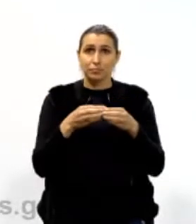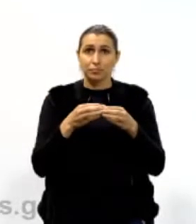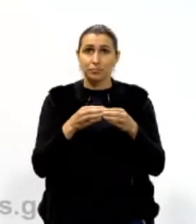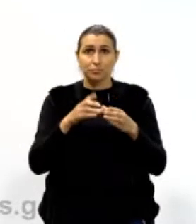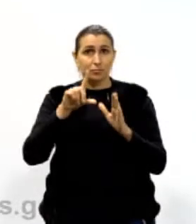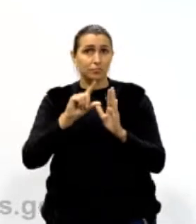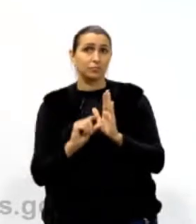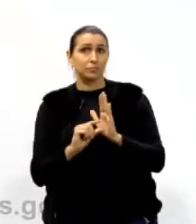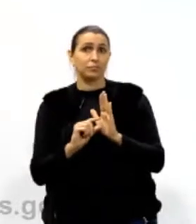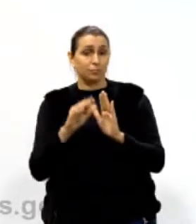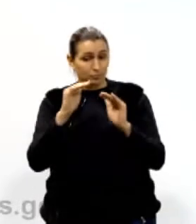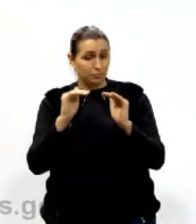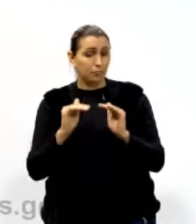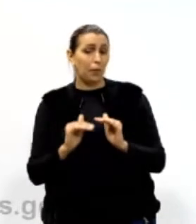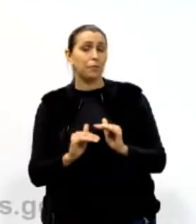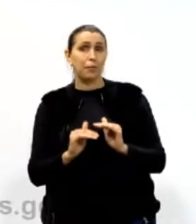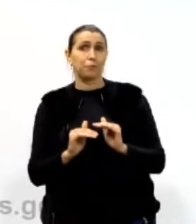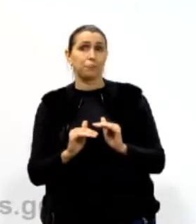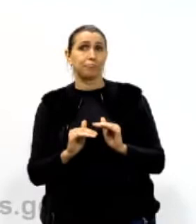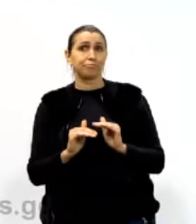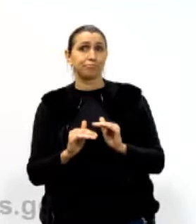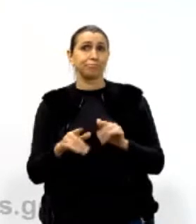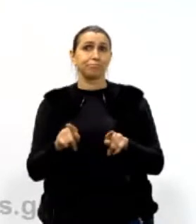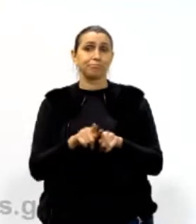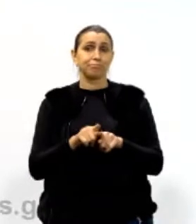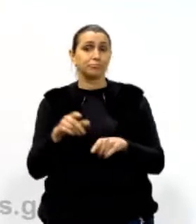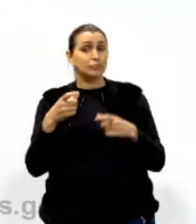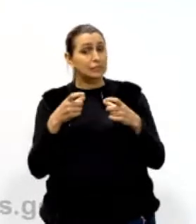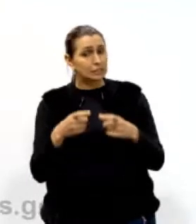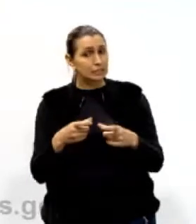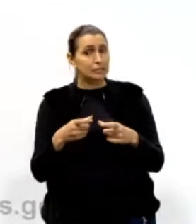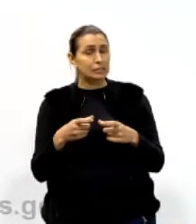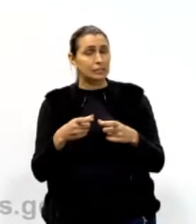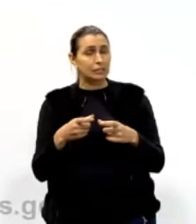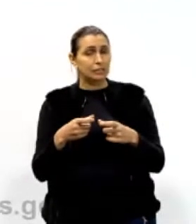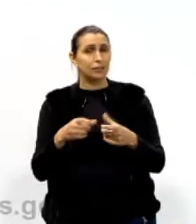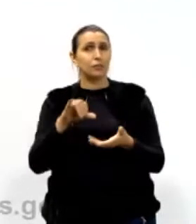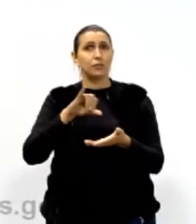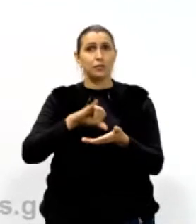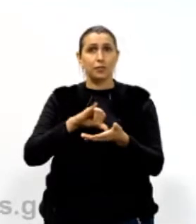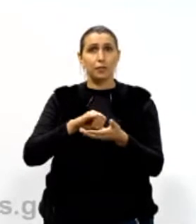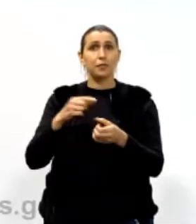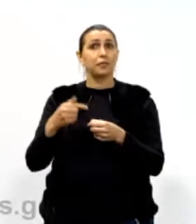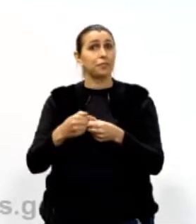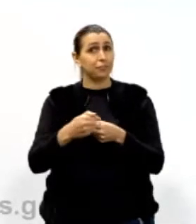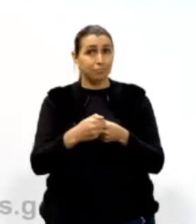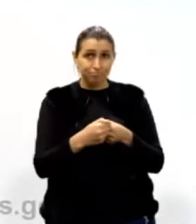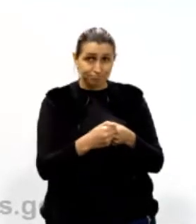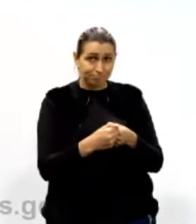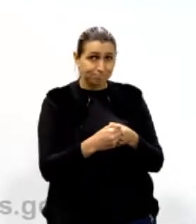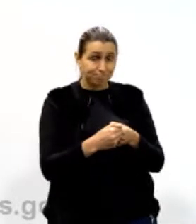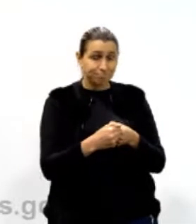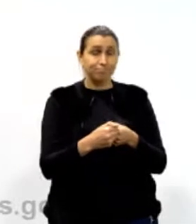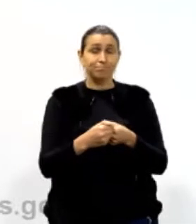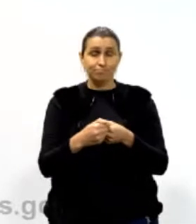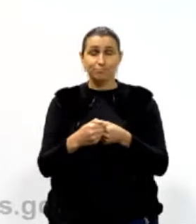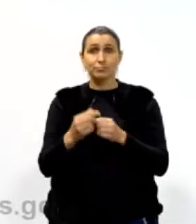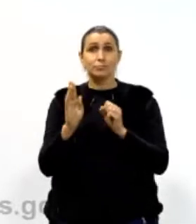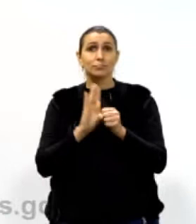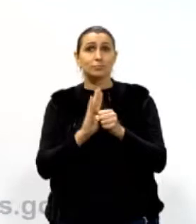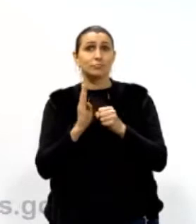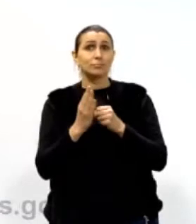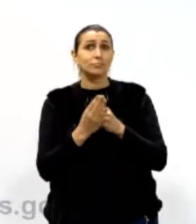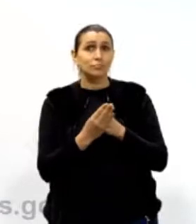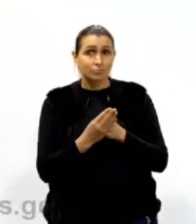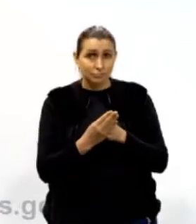baixa e que eles estão situados nas grandes cidades, nos bairros